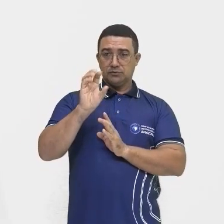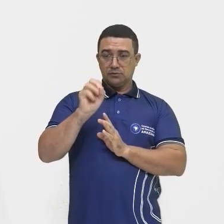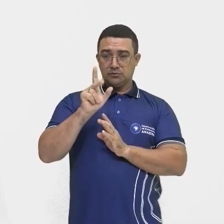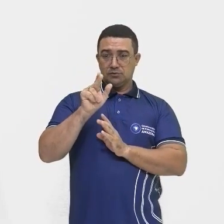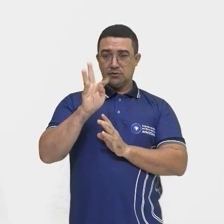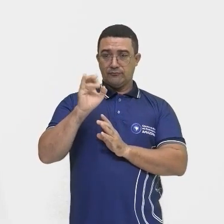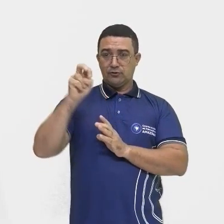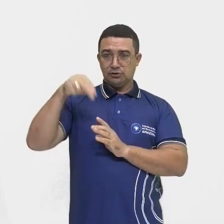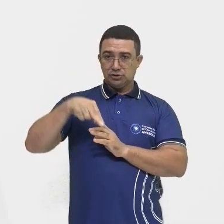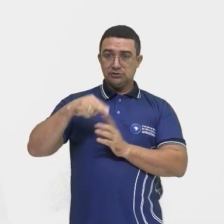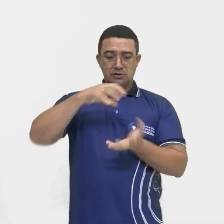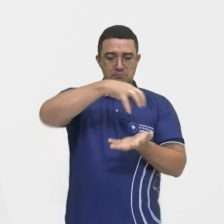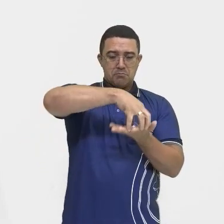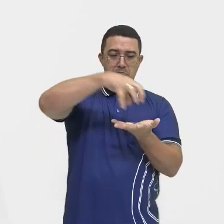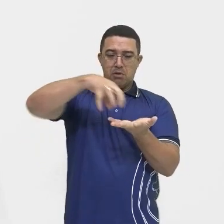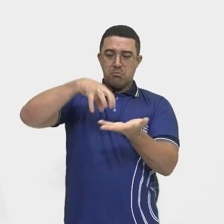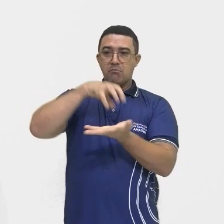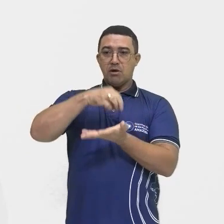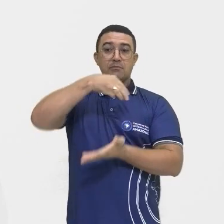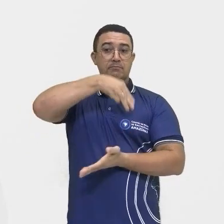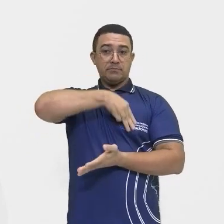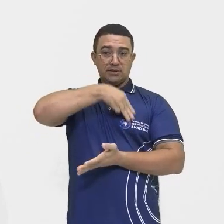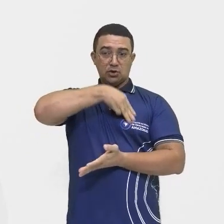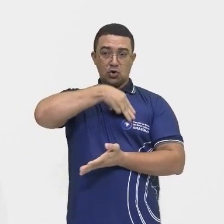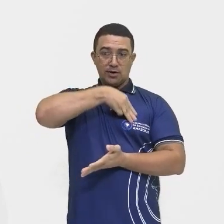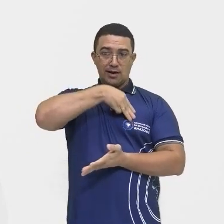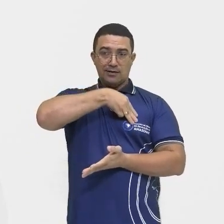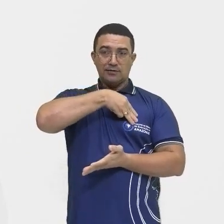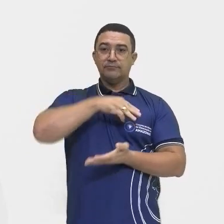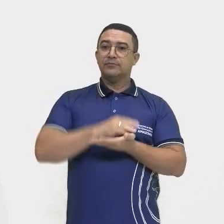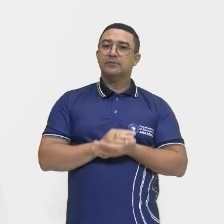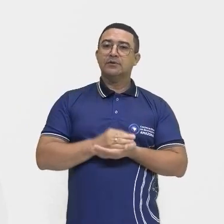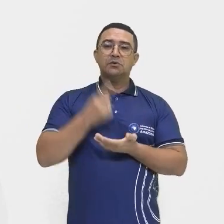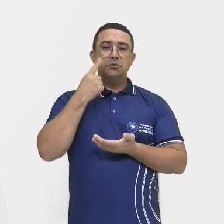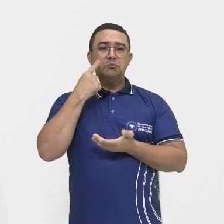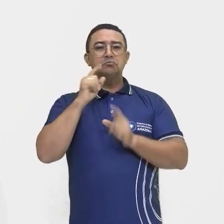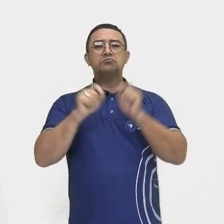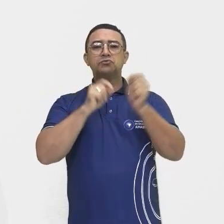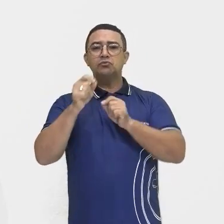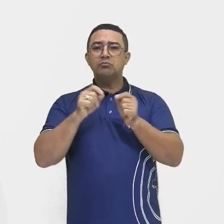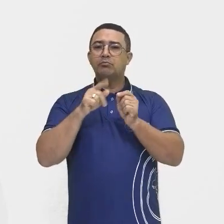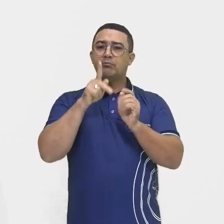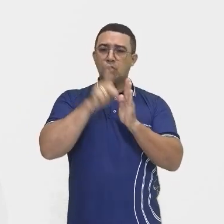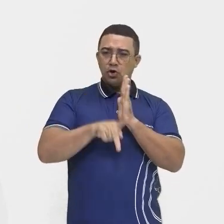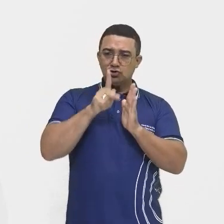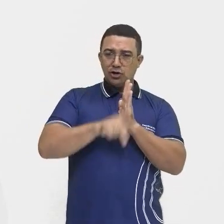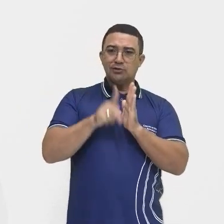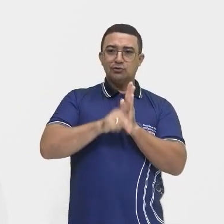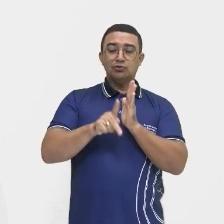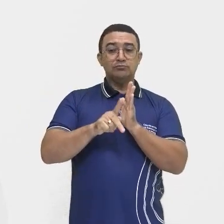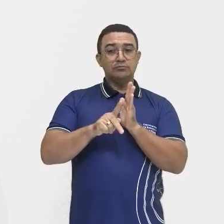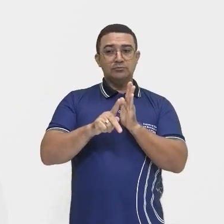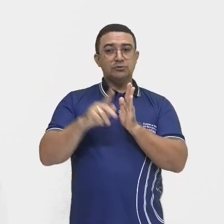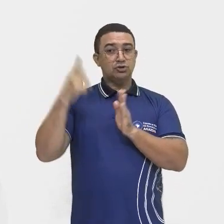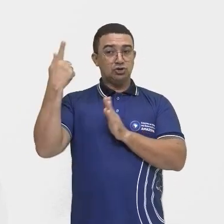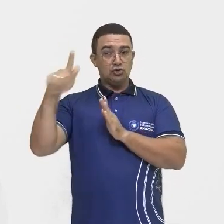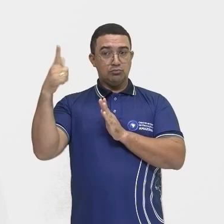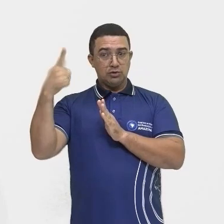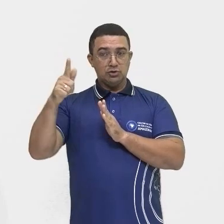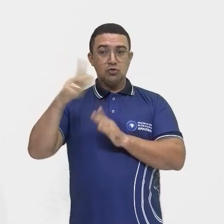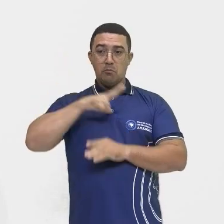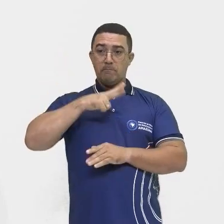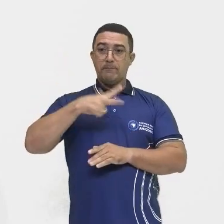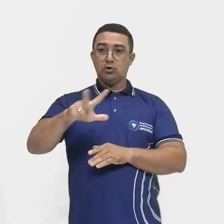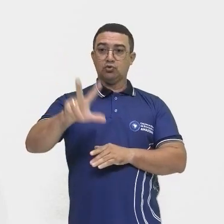Missionárias, E aí a gente tem o projeto geopolítico, né? Colonial. Projeto geopolítico português, né? Que se